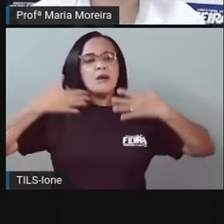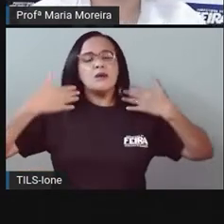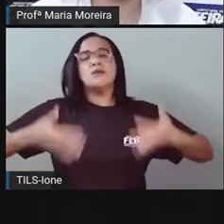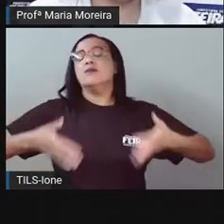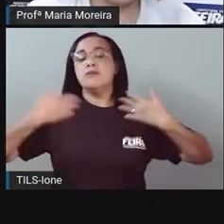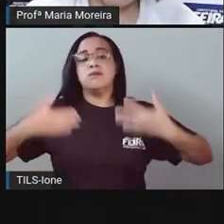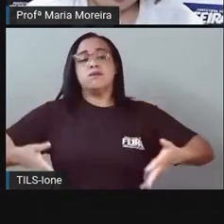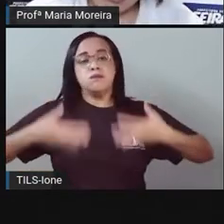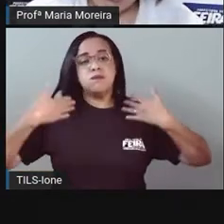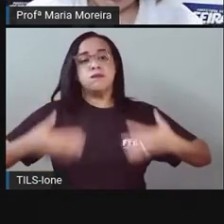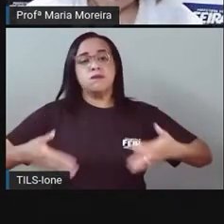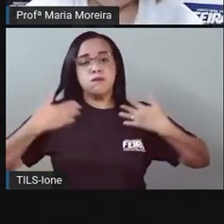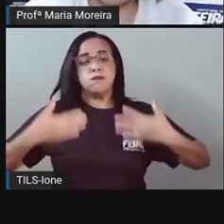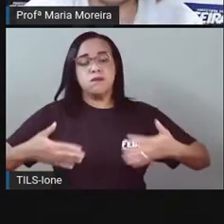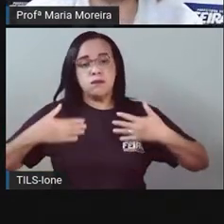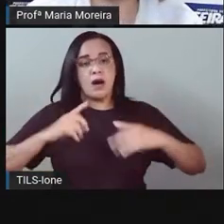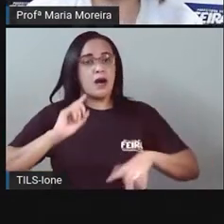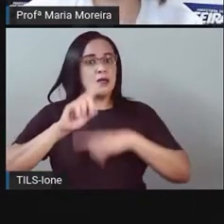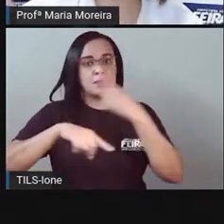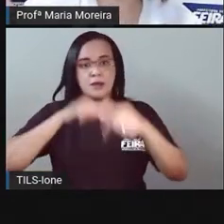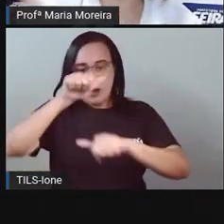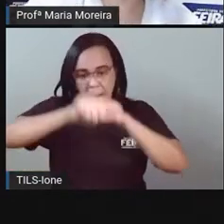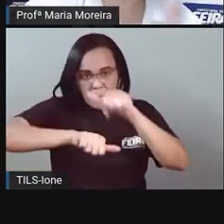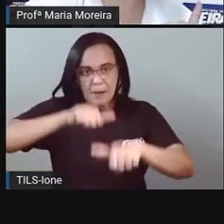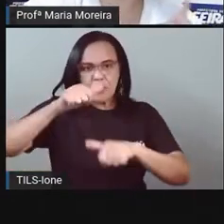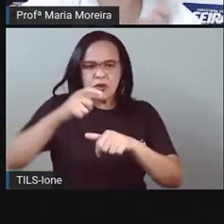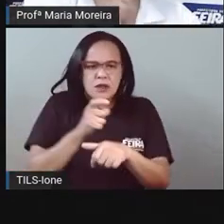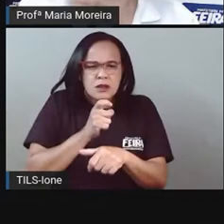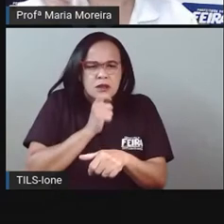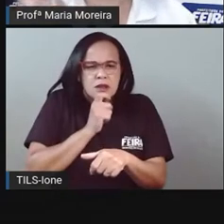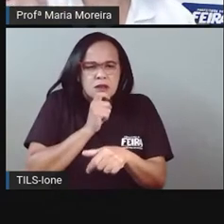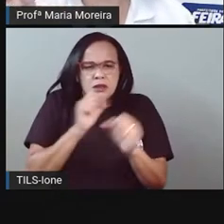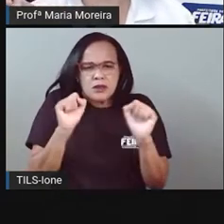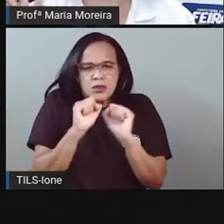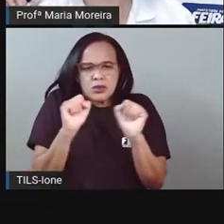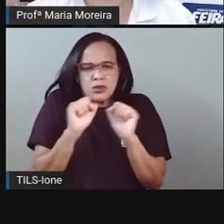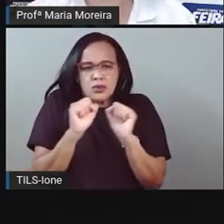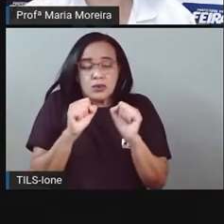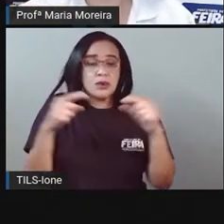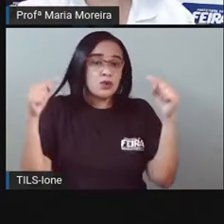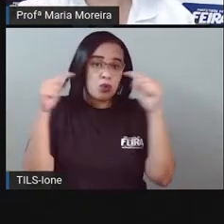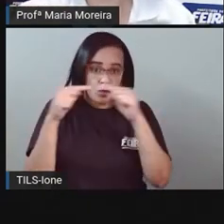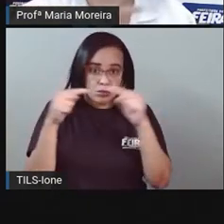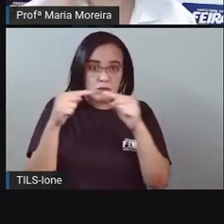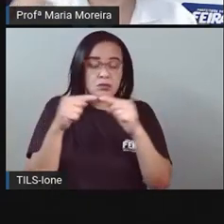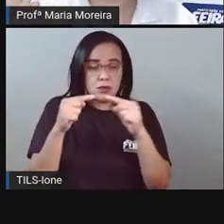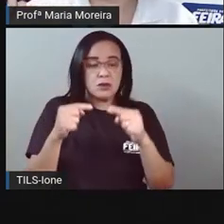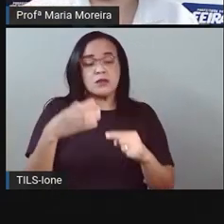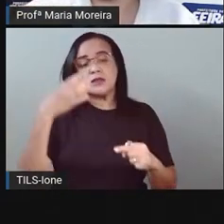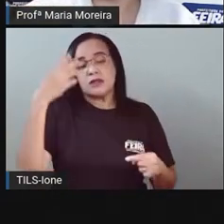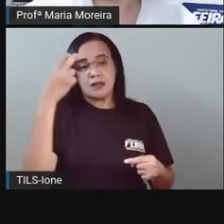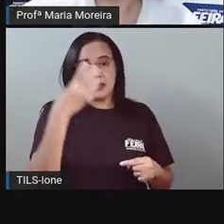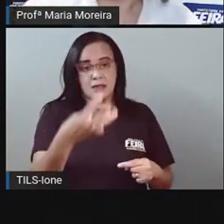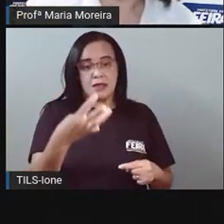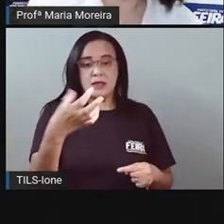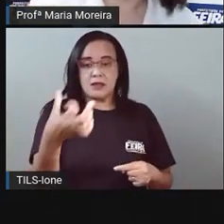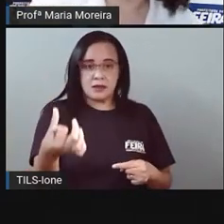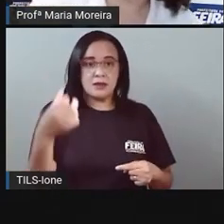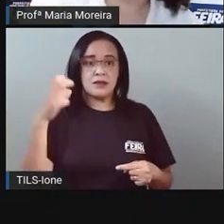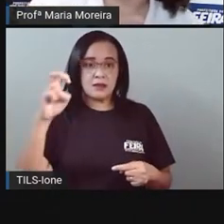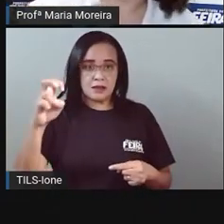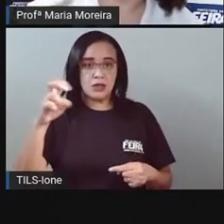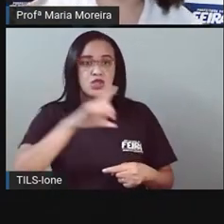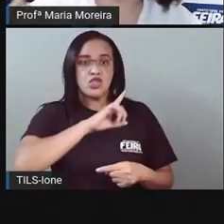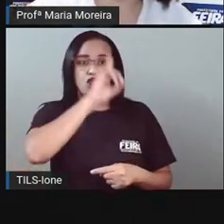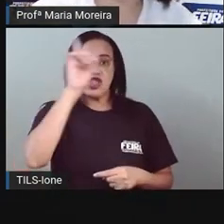e vai ser o inverno. Então, esses 365 dias aí, que é o tempo que é de um ano, é o tempo